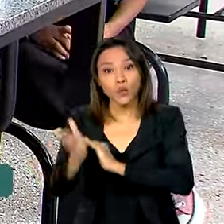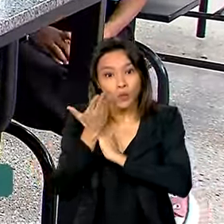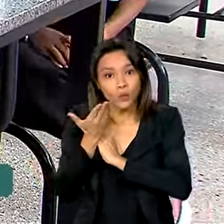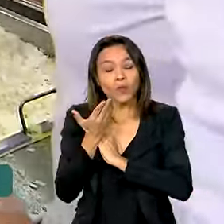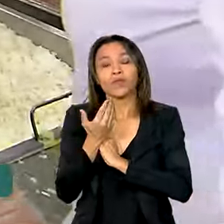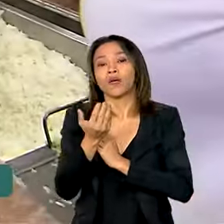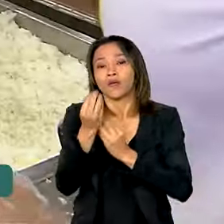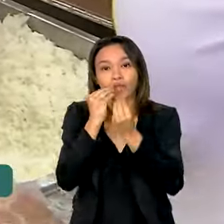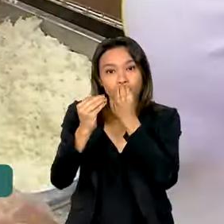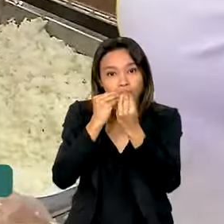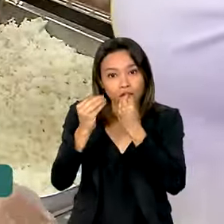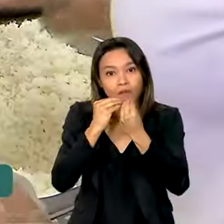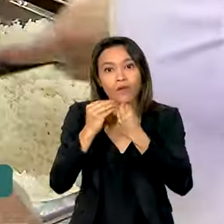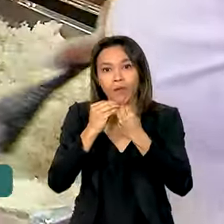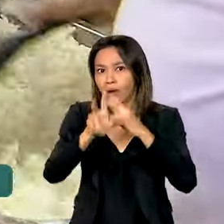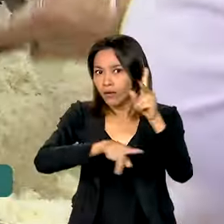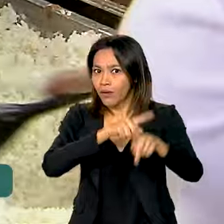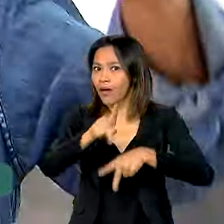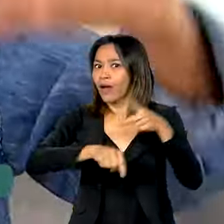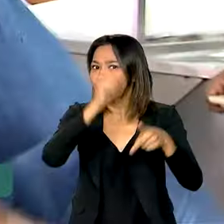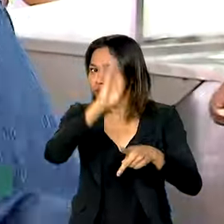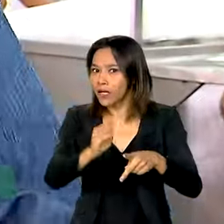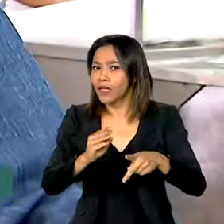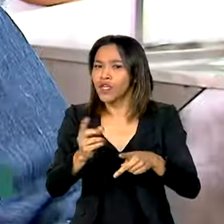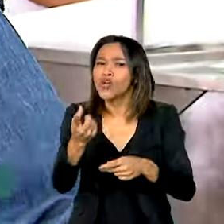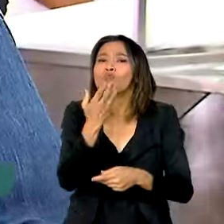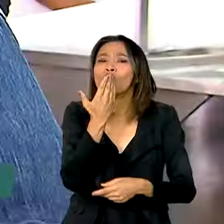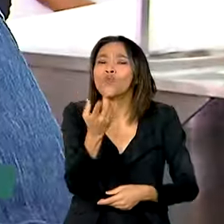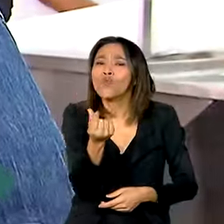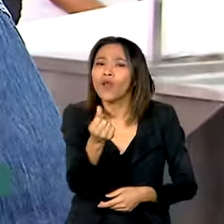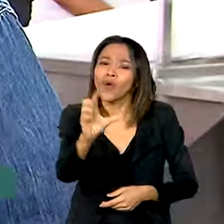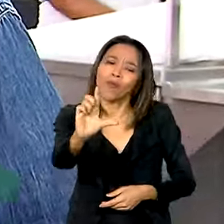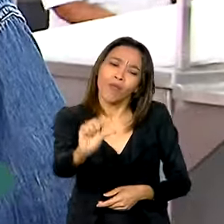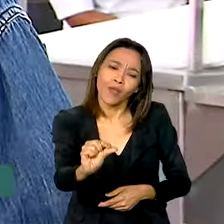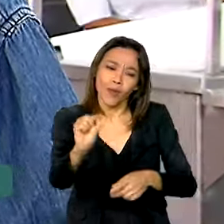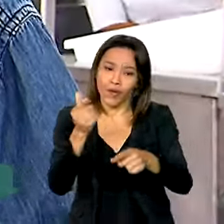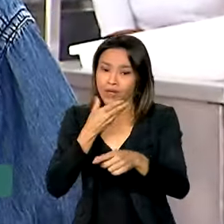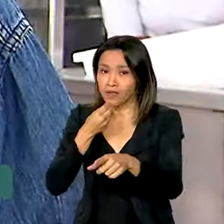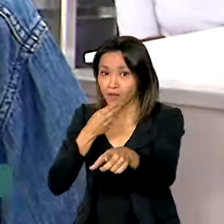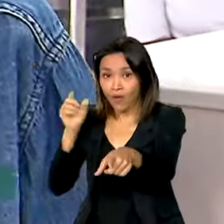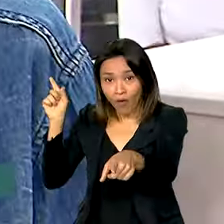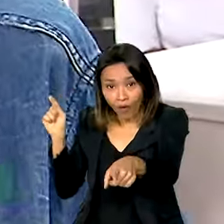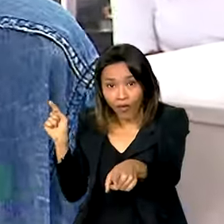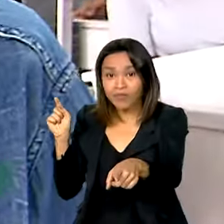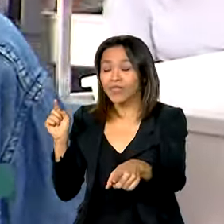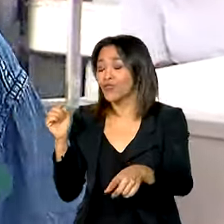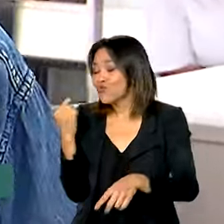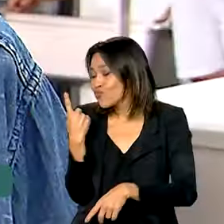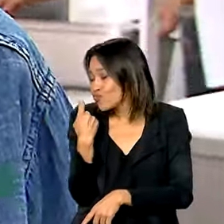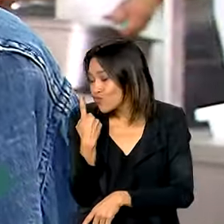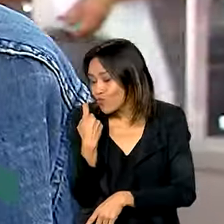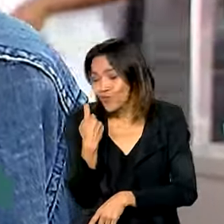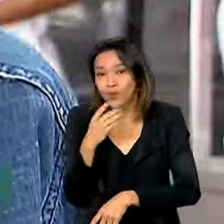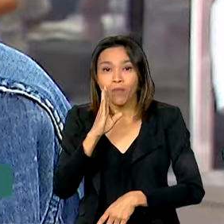brasileiros a um preço bastante módico. José Raimundo tem como única fonte de renda o chamado BPC, o